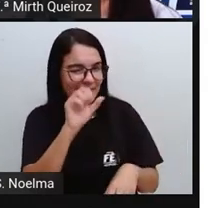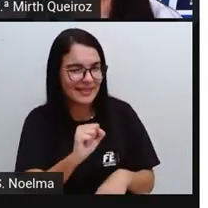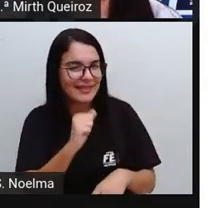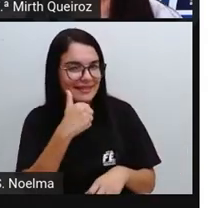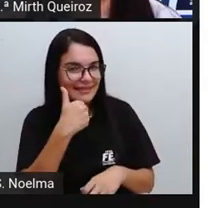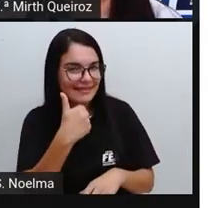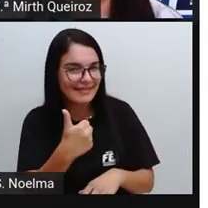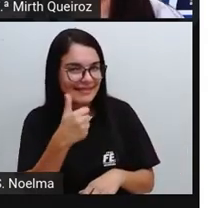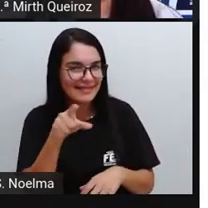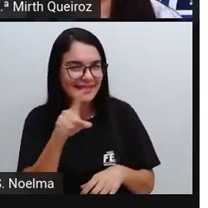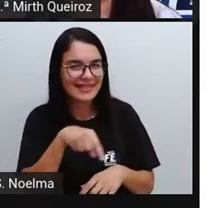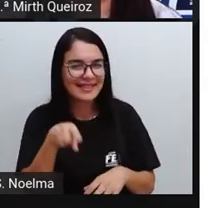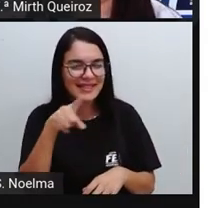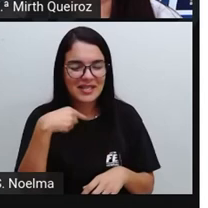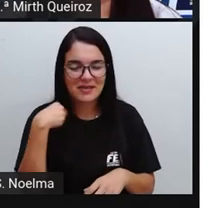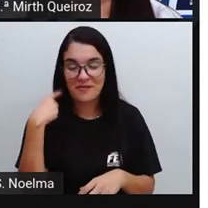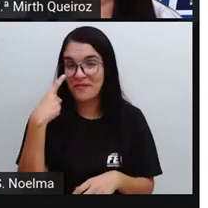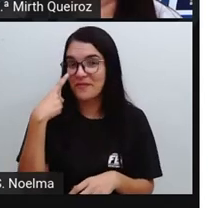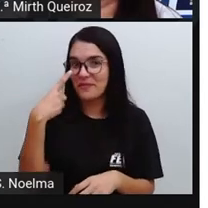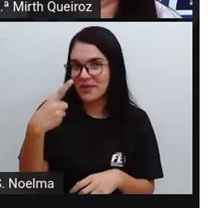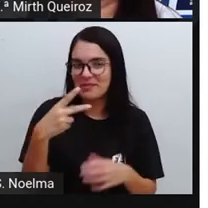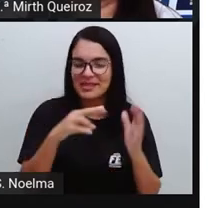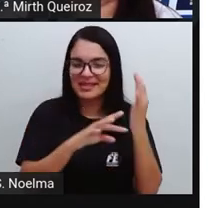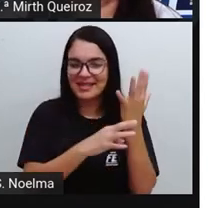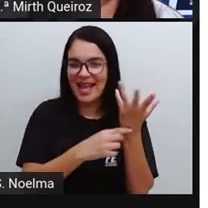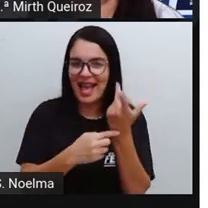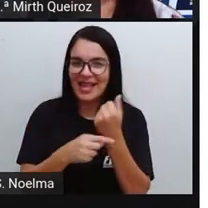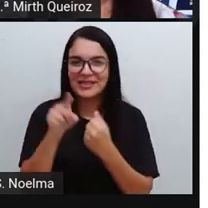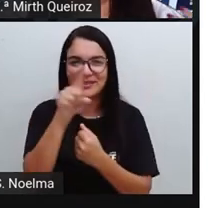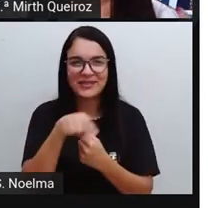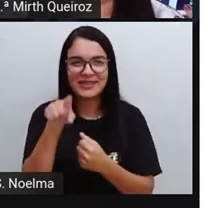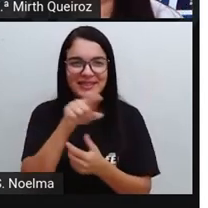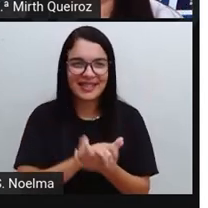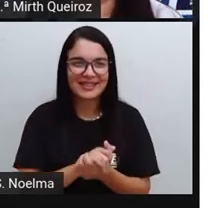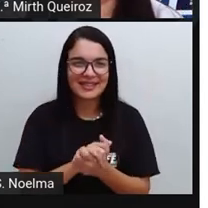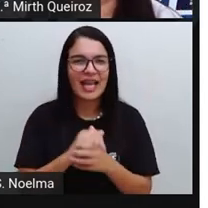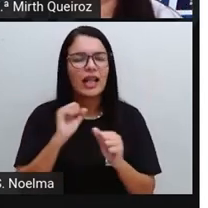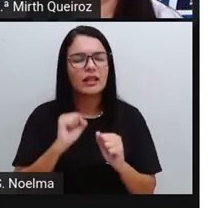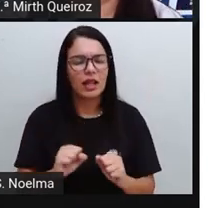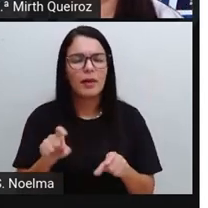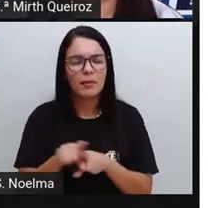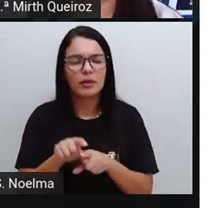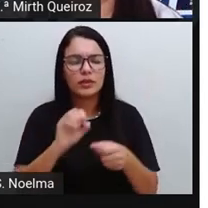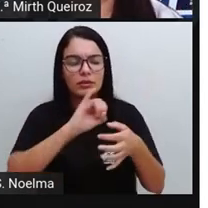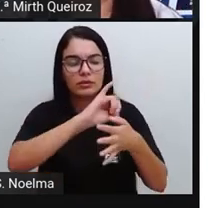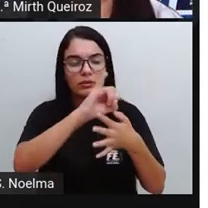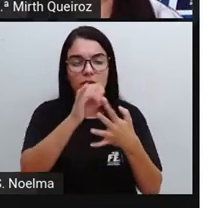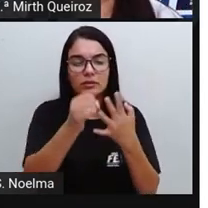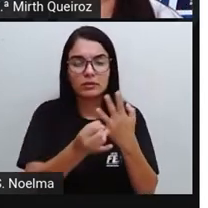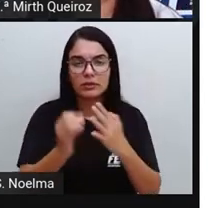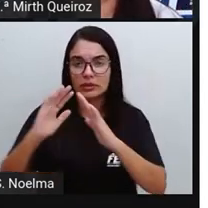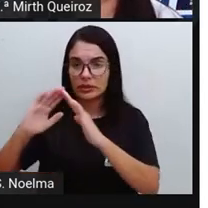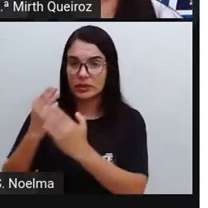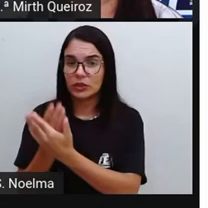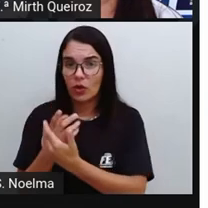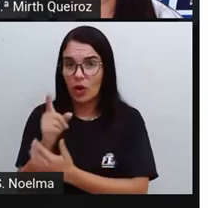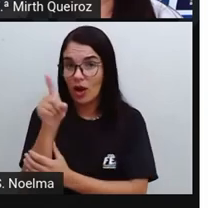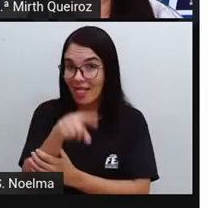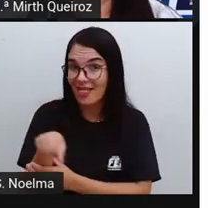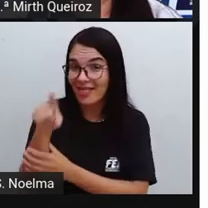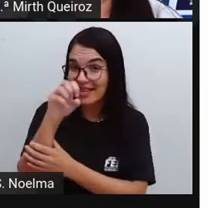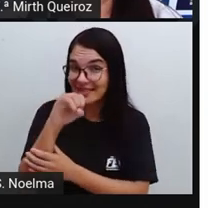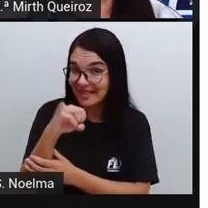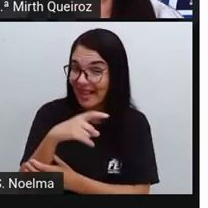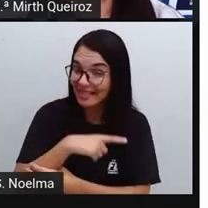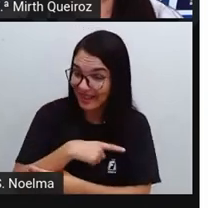apreciar aí a arte de vocês, certo? Nas redes sociais também das escolas de vocês, caso elas